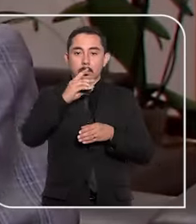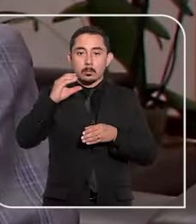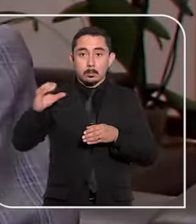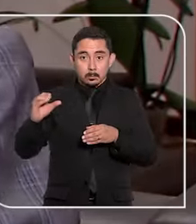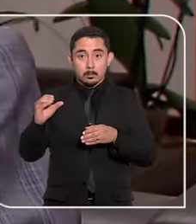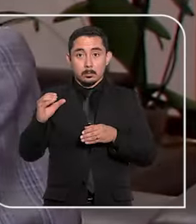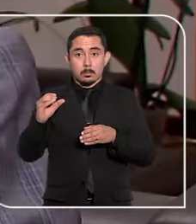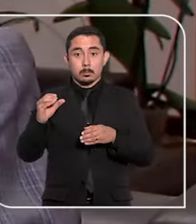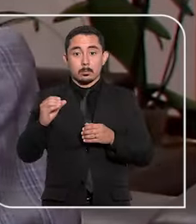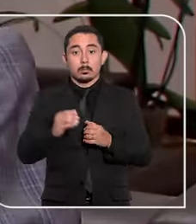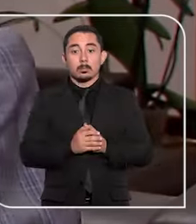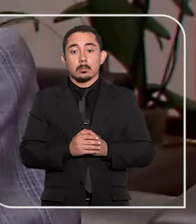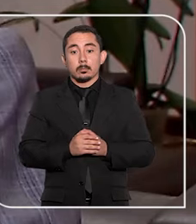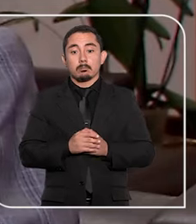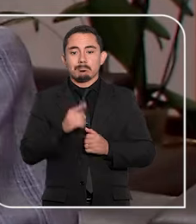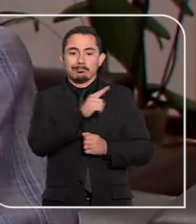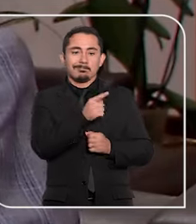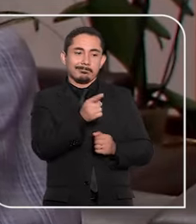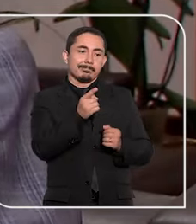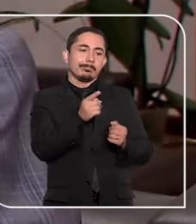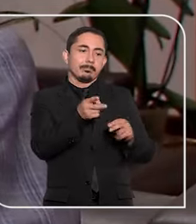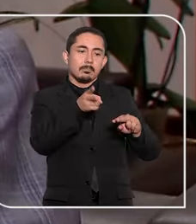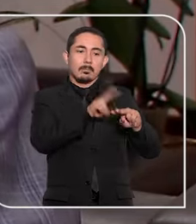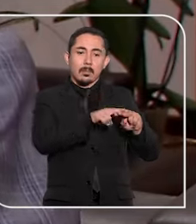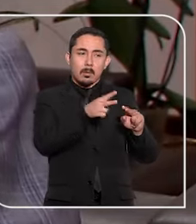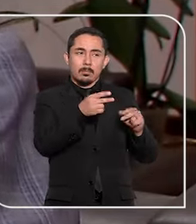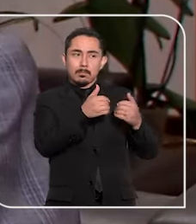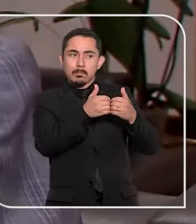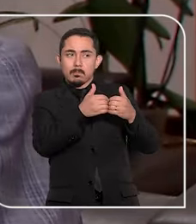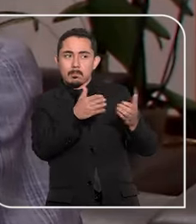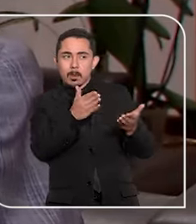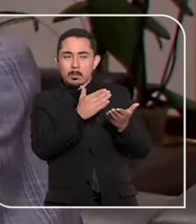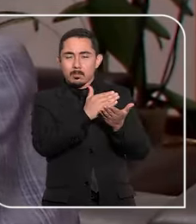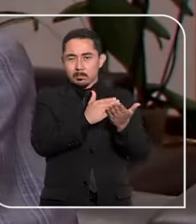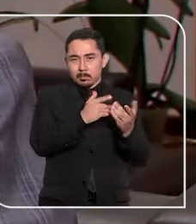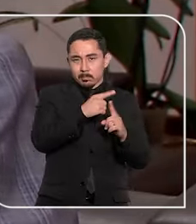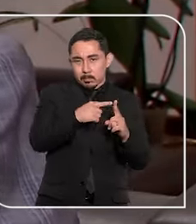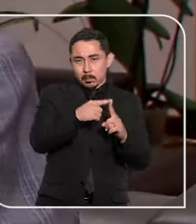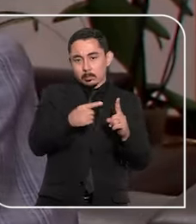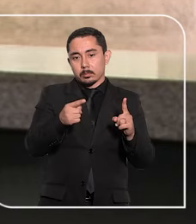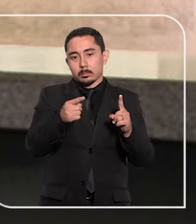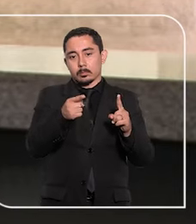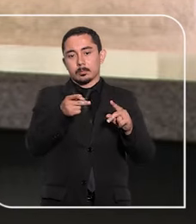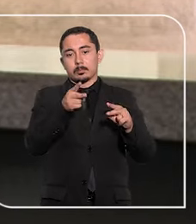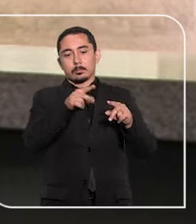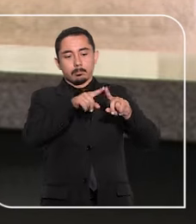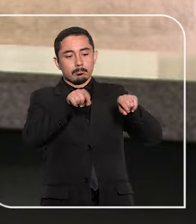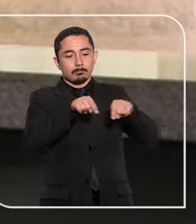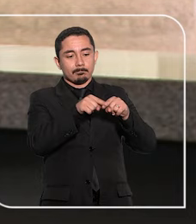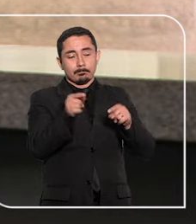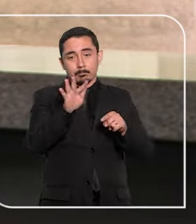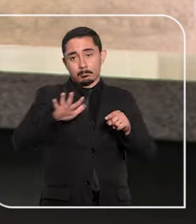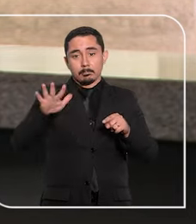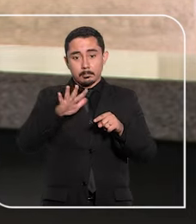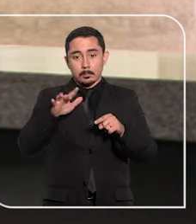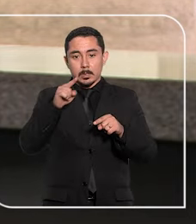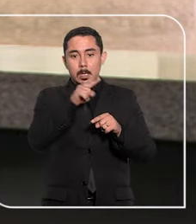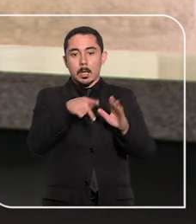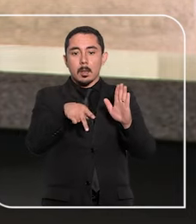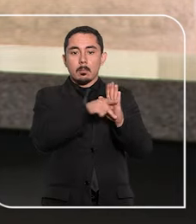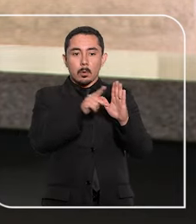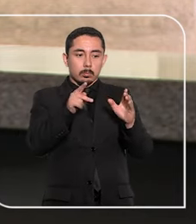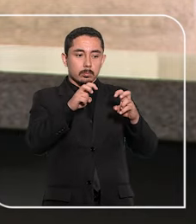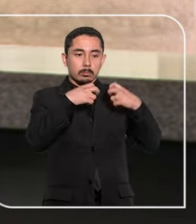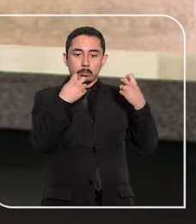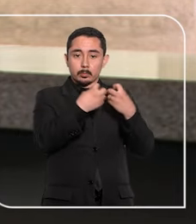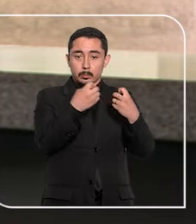Comando da Capital, o PCC, a cumprir pena no regime semiaberto em presídio federal. O homem, considerado membro da cúpula do